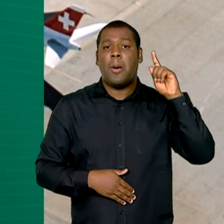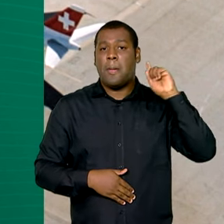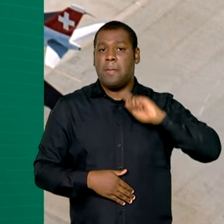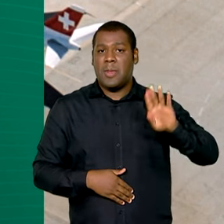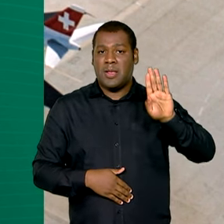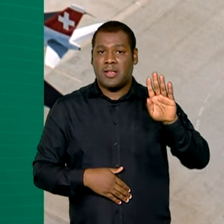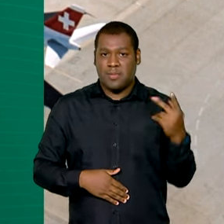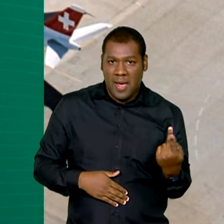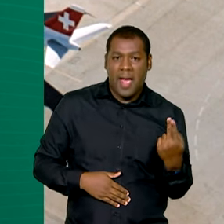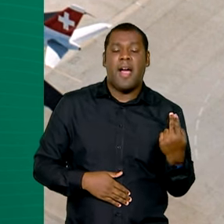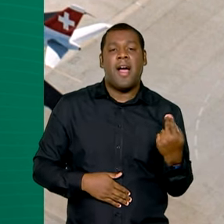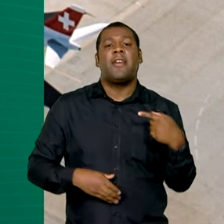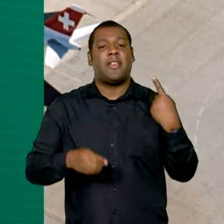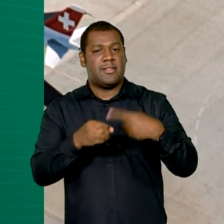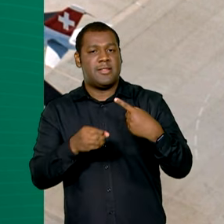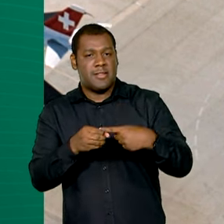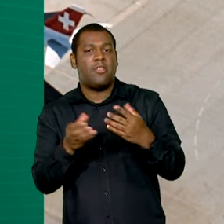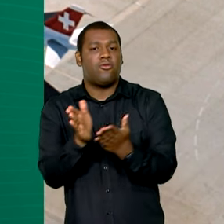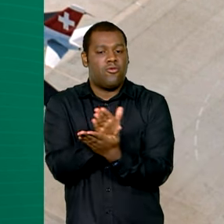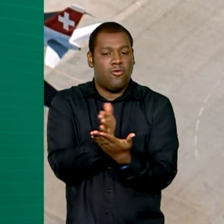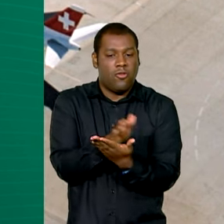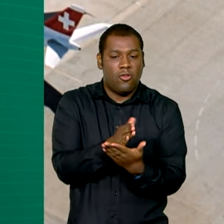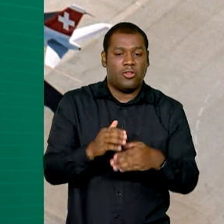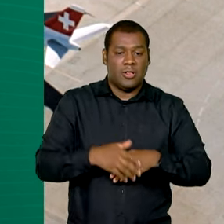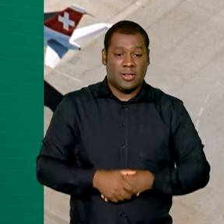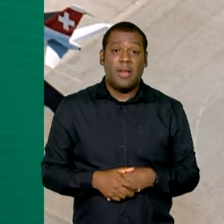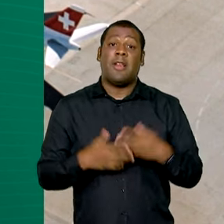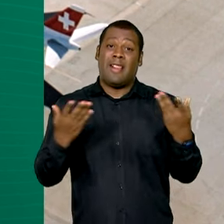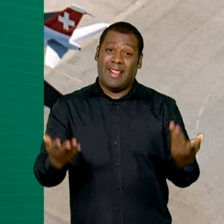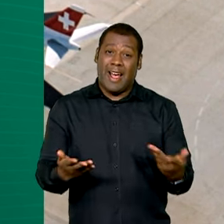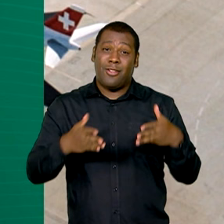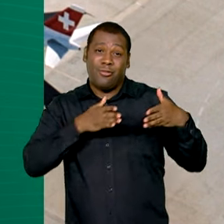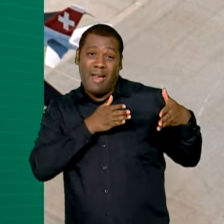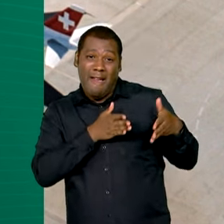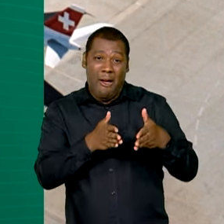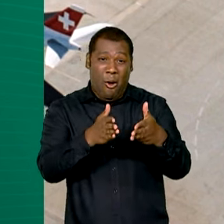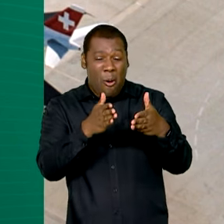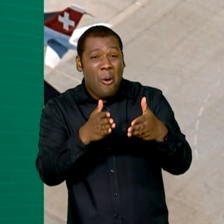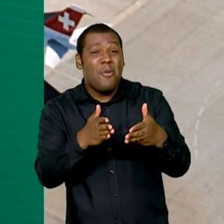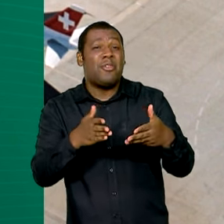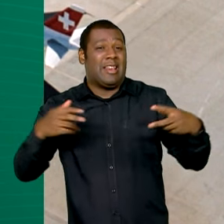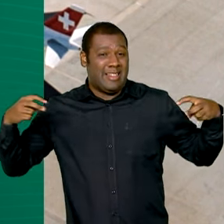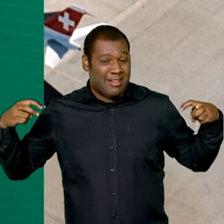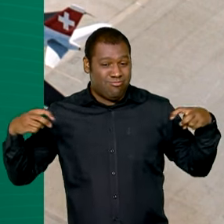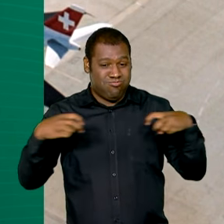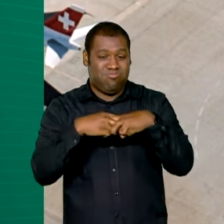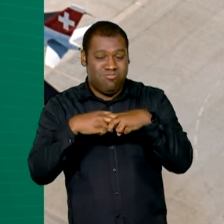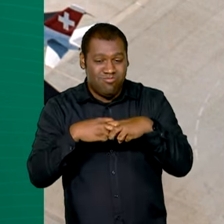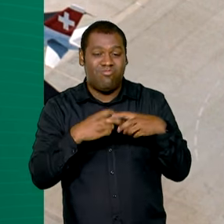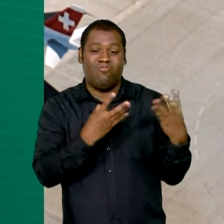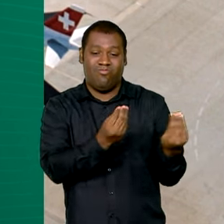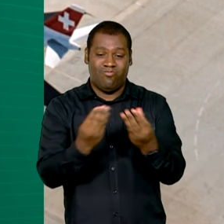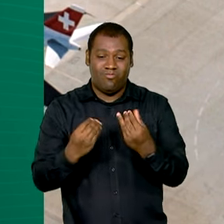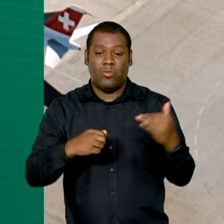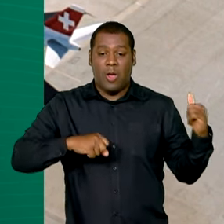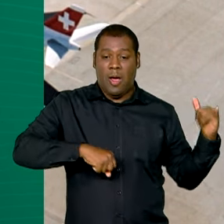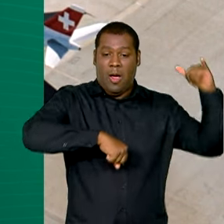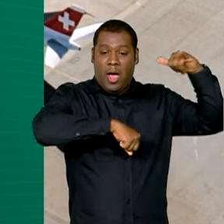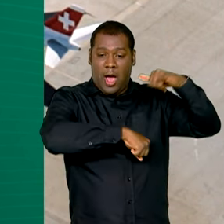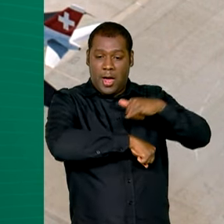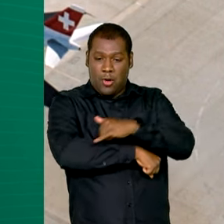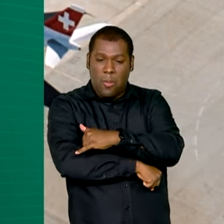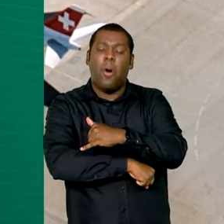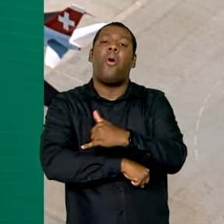Valadares. O trecho é conhecido como Rodovia da Morte, pelo alto número de acidentes de trânsito. Os aeroportos da região